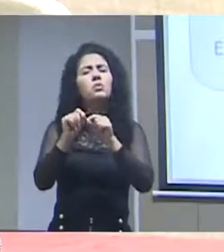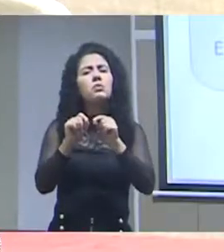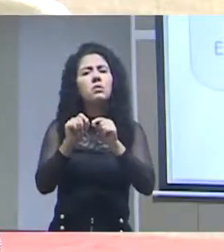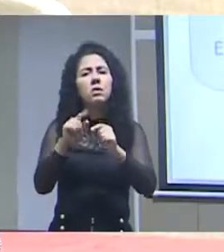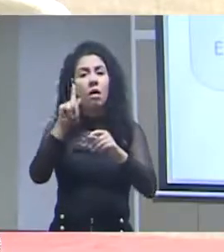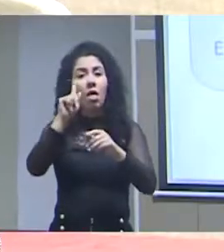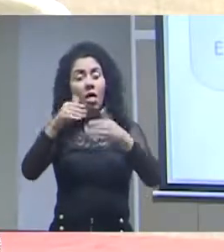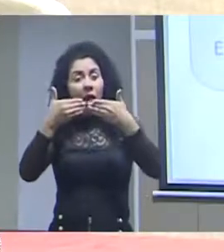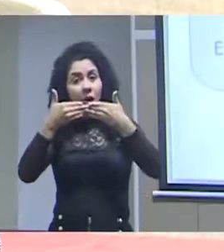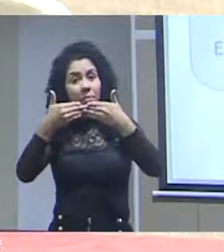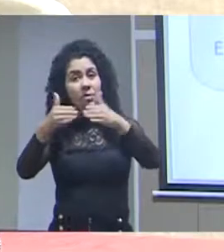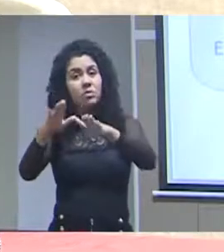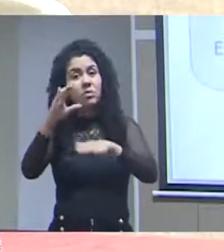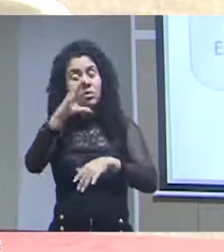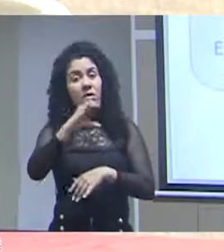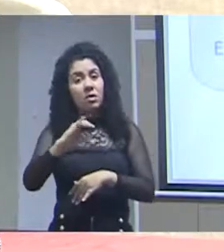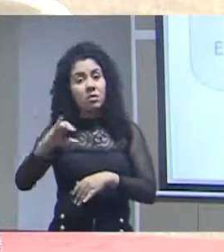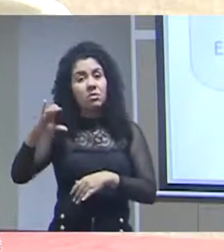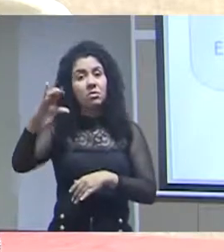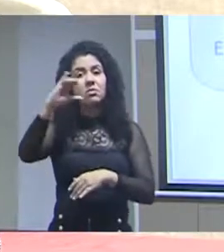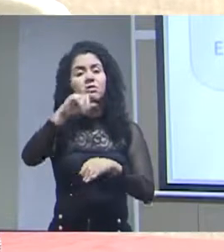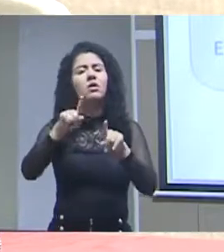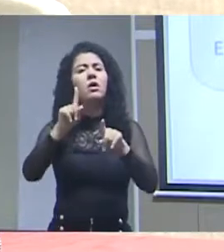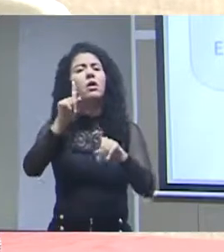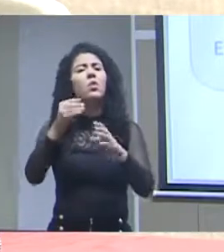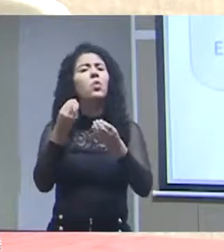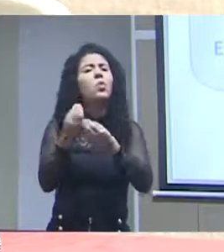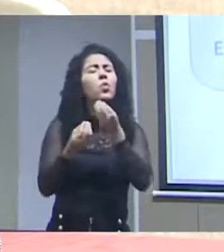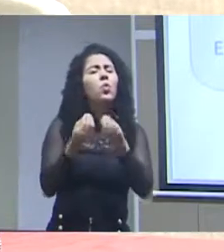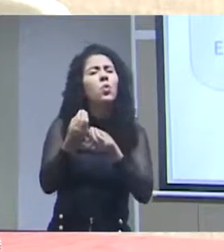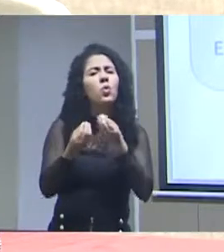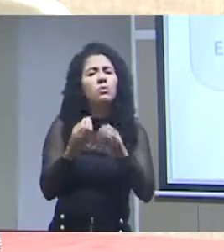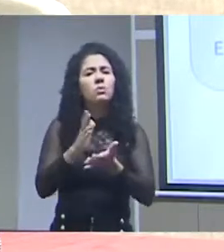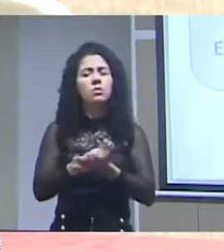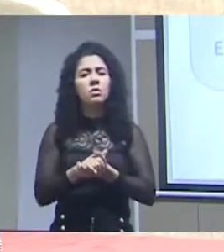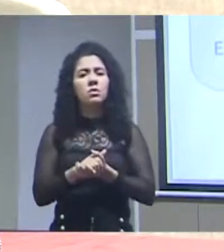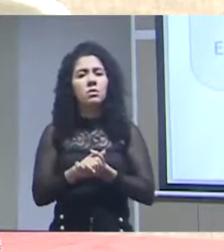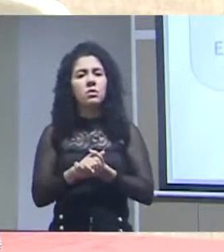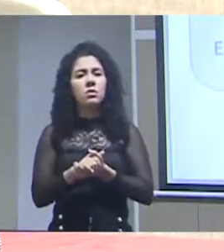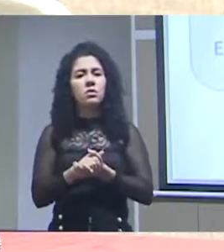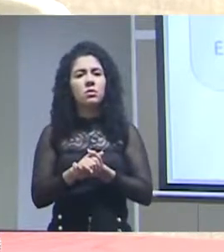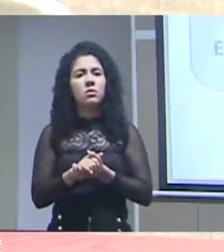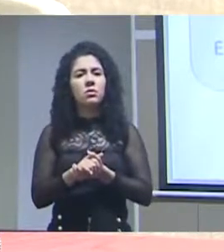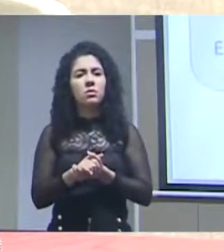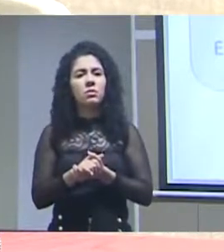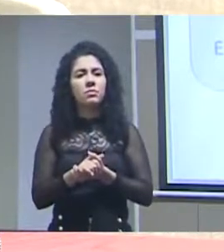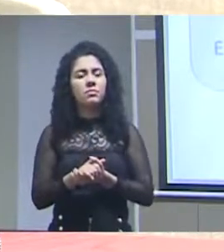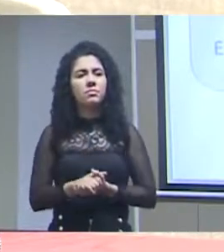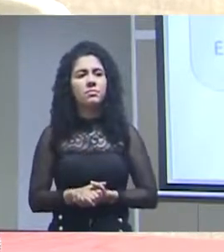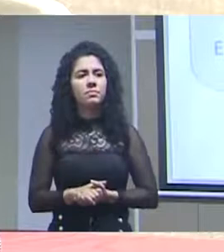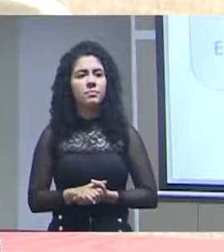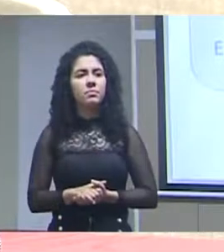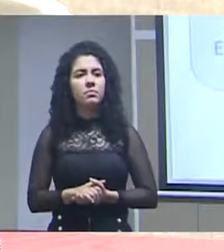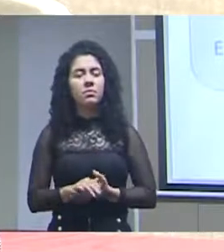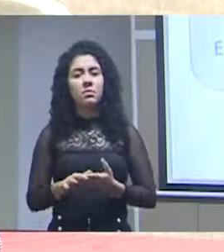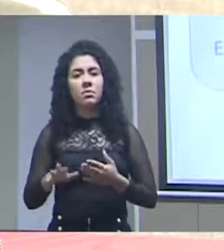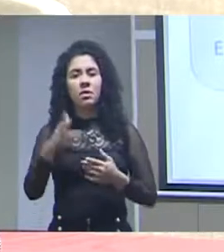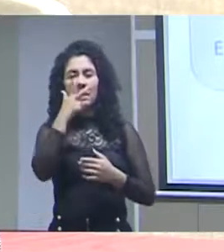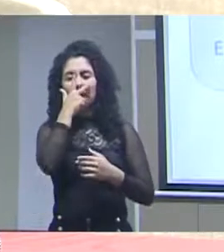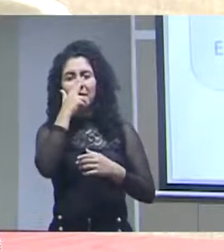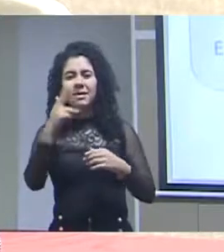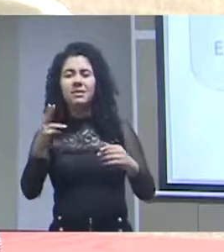como é que ela, vamos dizer assim, ela se cruza com a ideia da abertura no campo